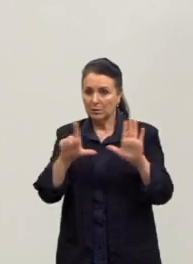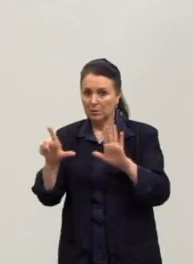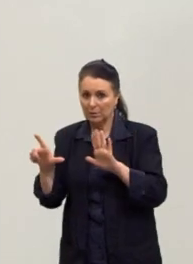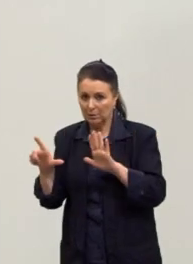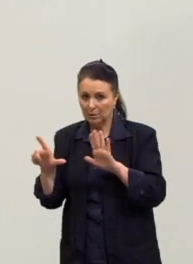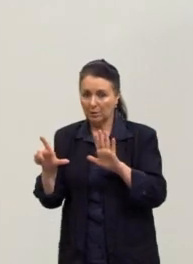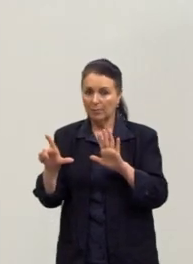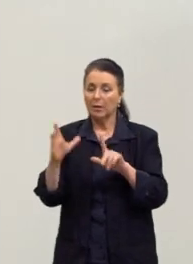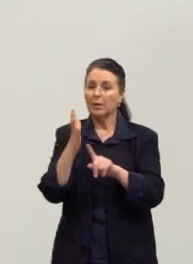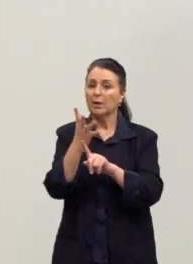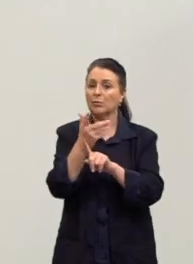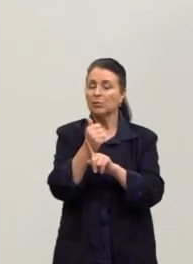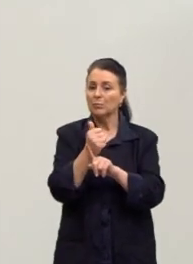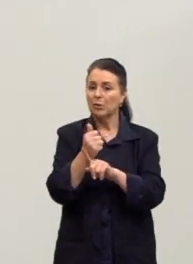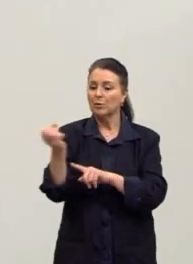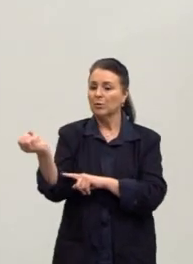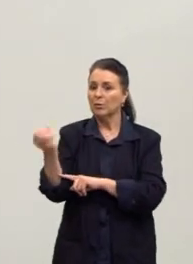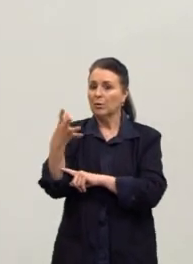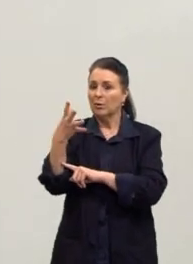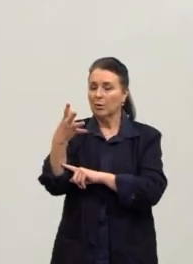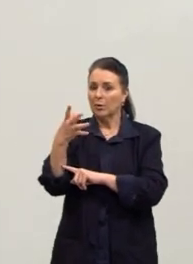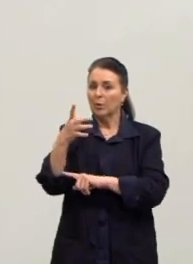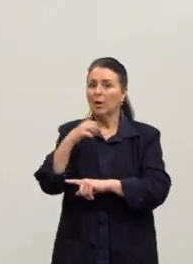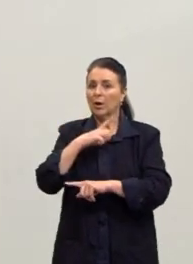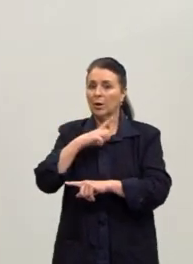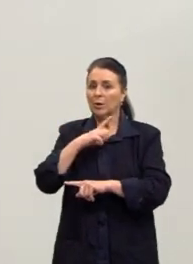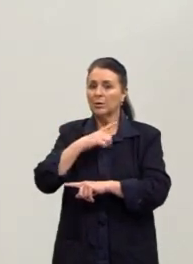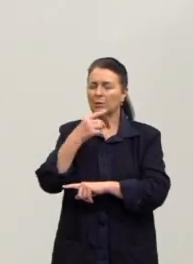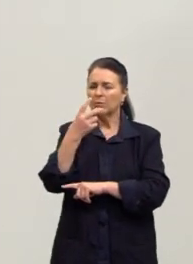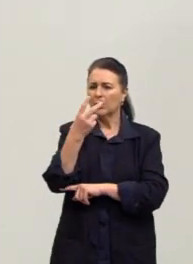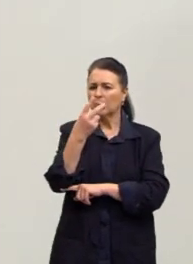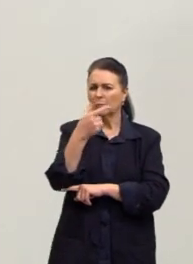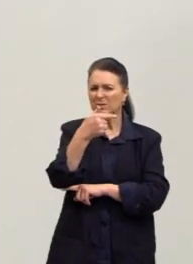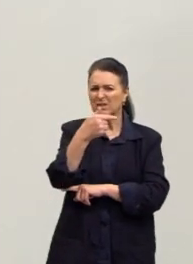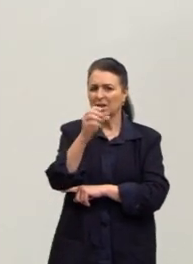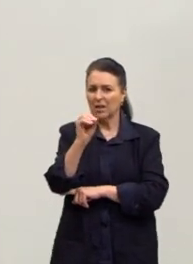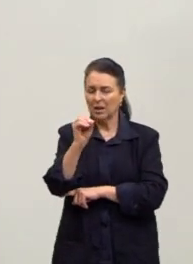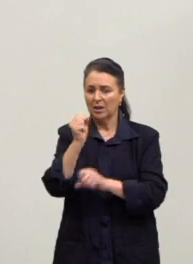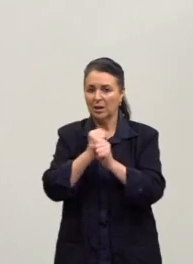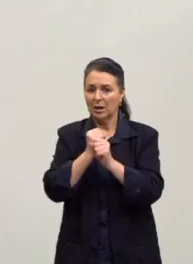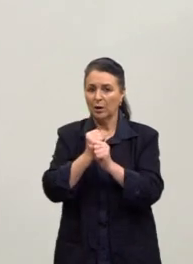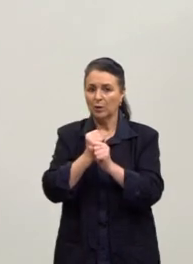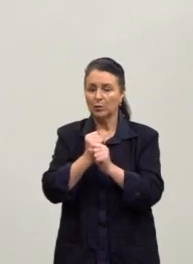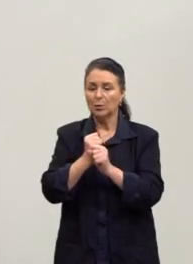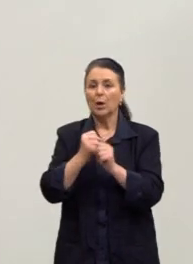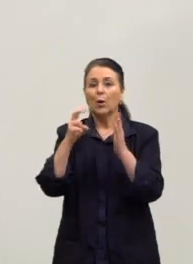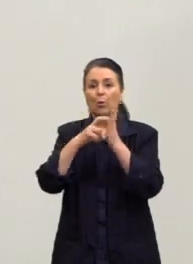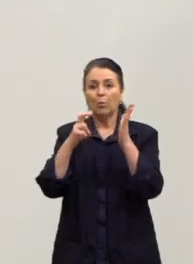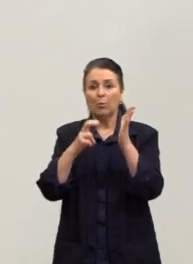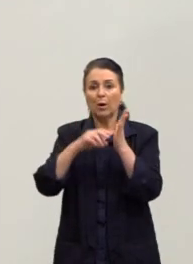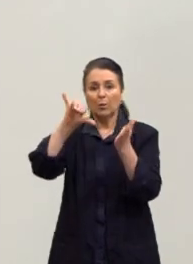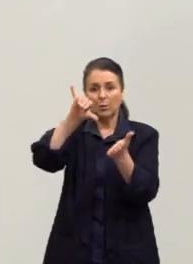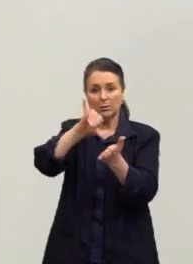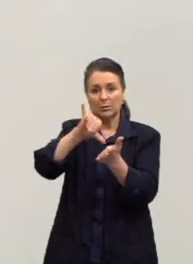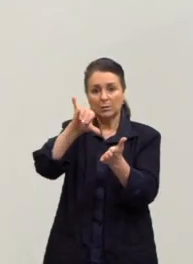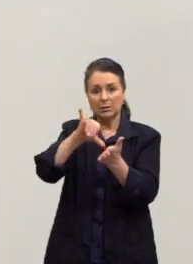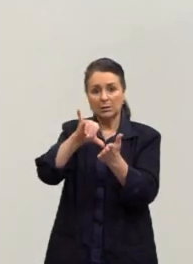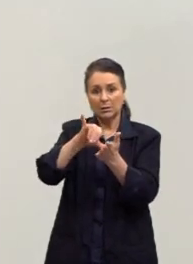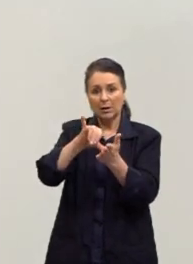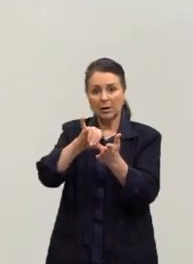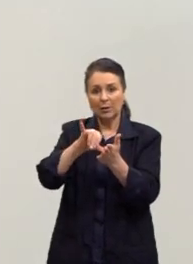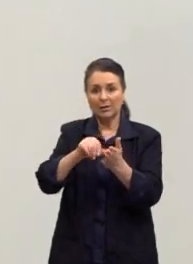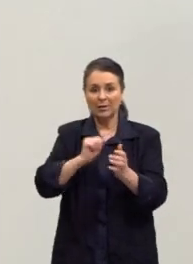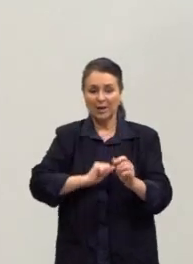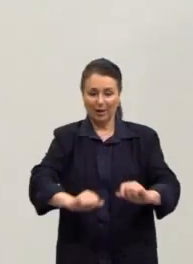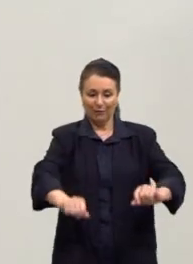completou 70 anos, o Banco Central, então, homenagia a Semana de Arte Moderna colocando o Mário de Andrade numa nota de dinheiro,